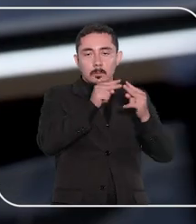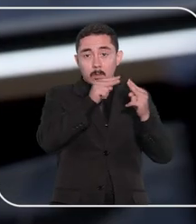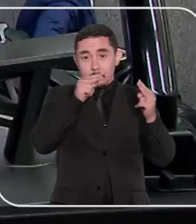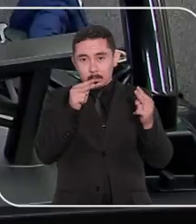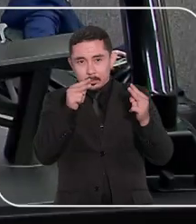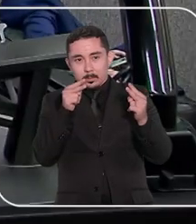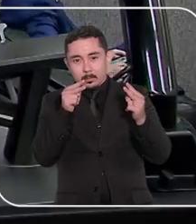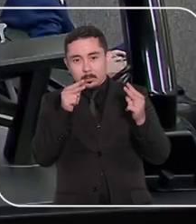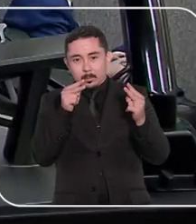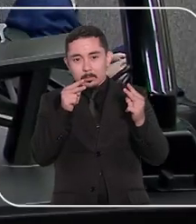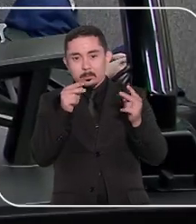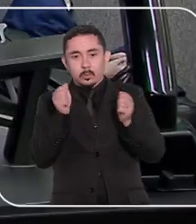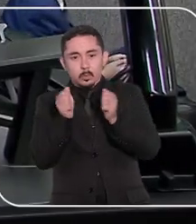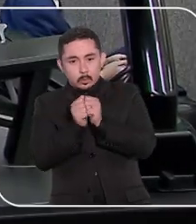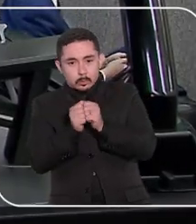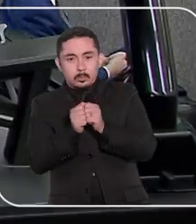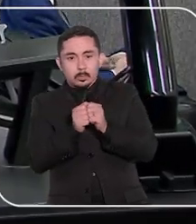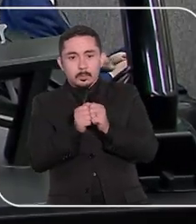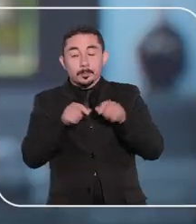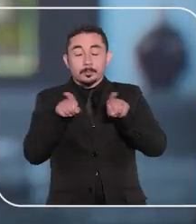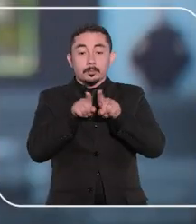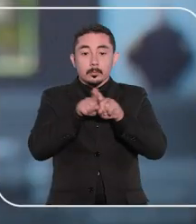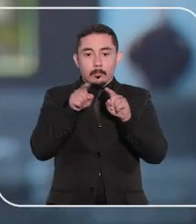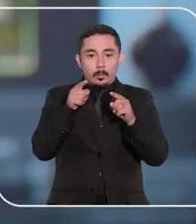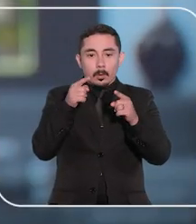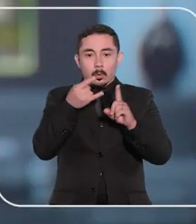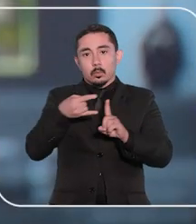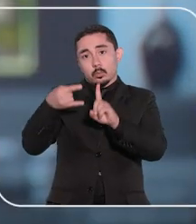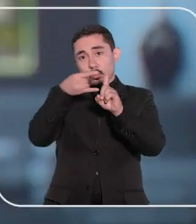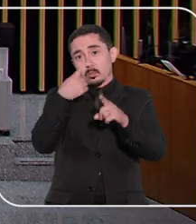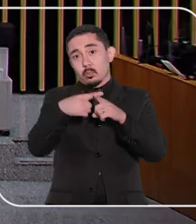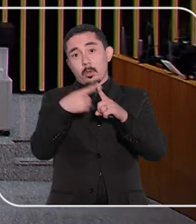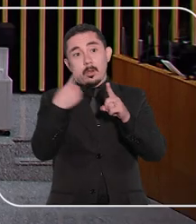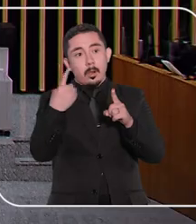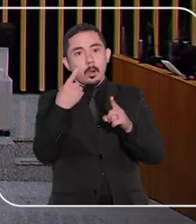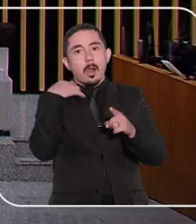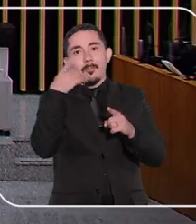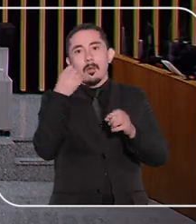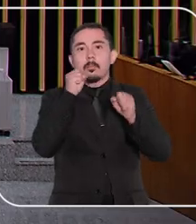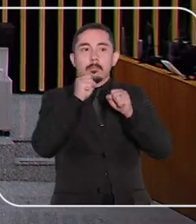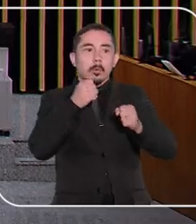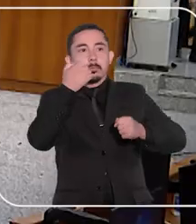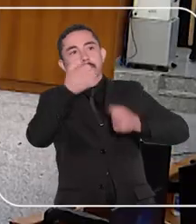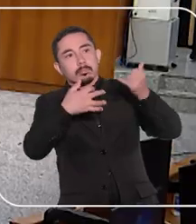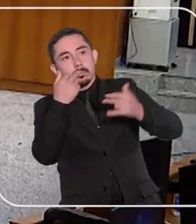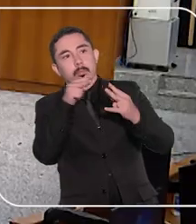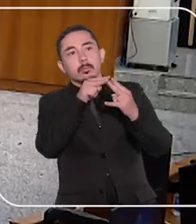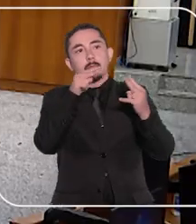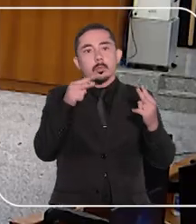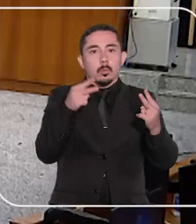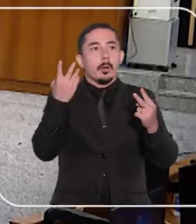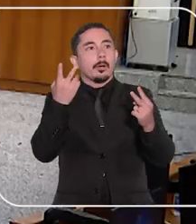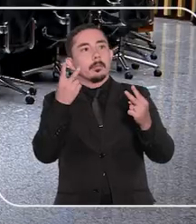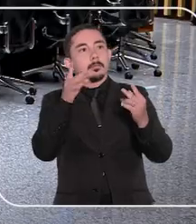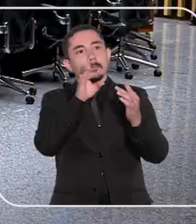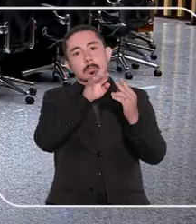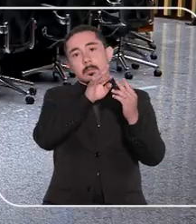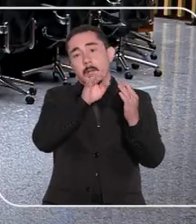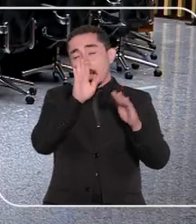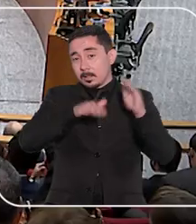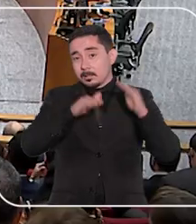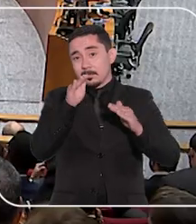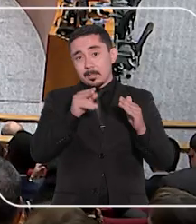julgamento virtual assíncrono a gente evoluiu para o Zoom para que os advogados pudessem fazer as sessões virtuais